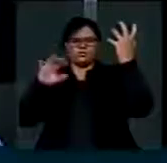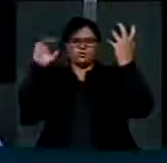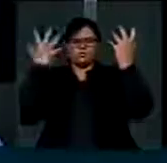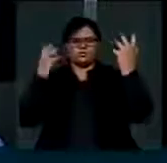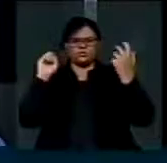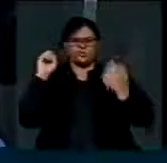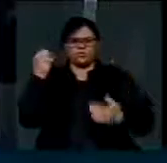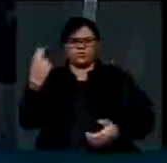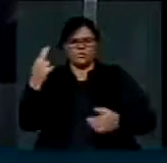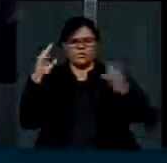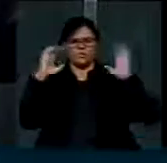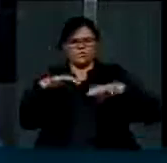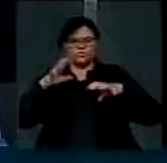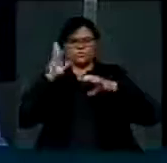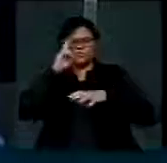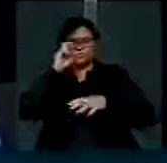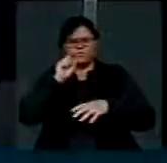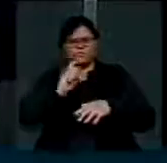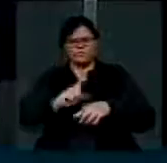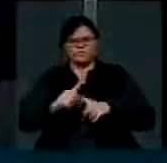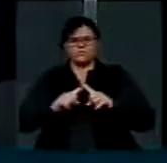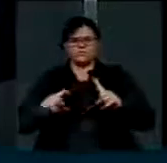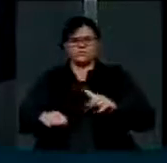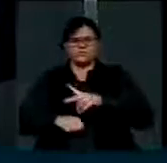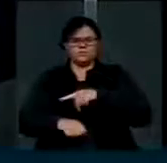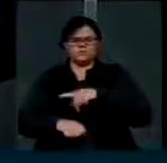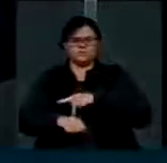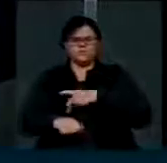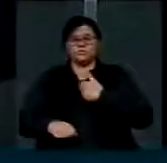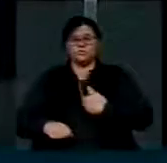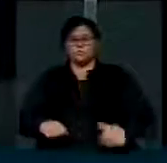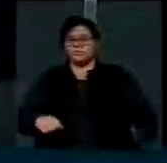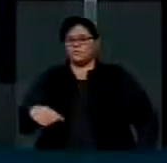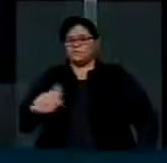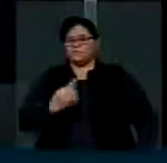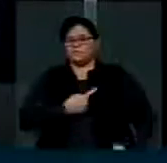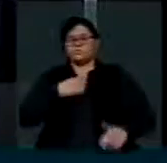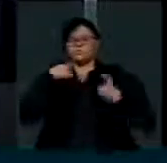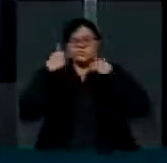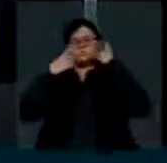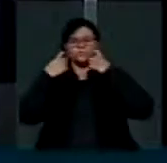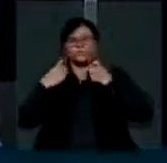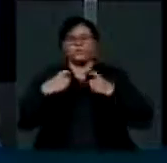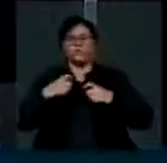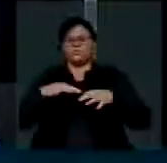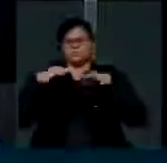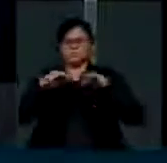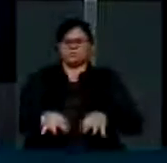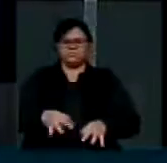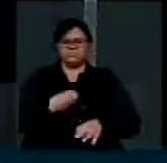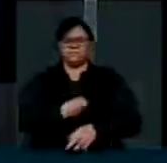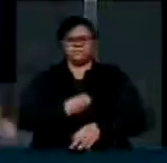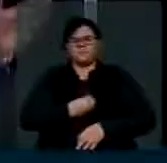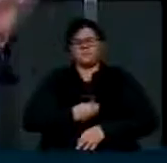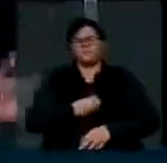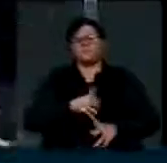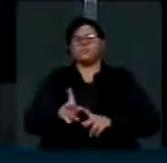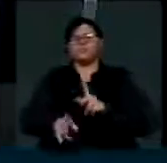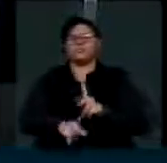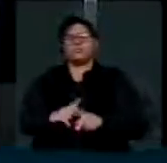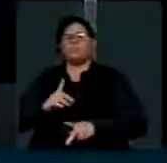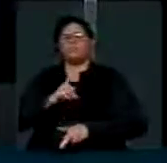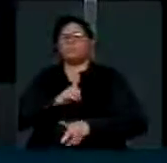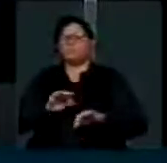tempestades. Mas nos países onde se governa, se preocupa com a integridade da população e dos patrimônios públicos e privados, há um